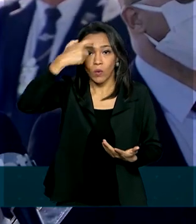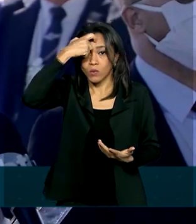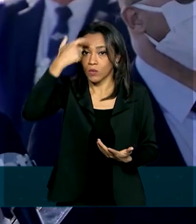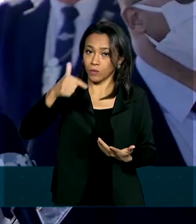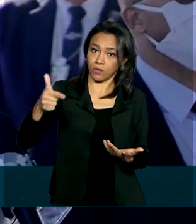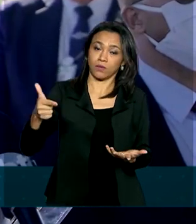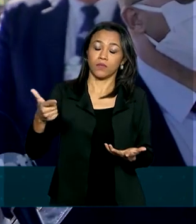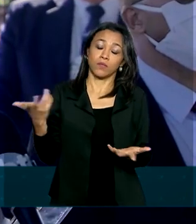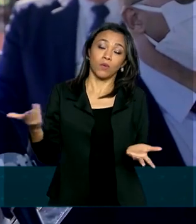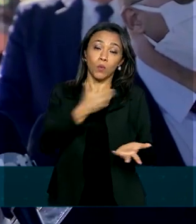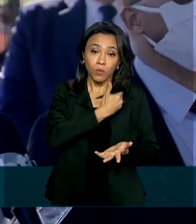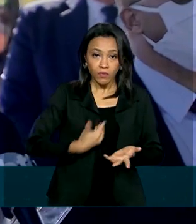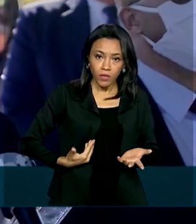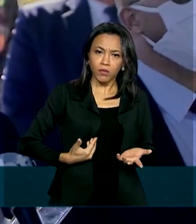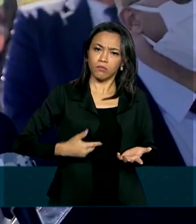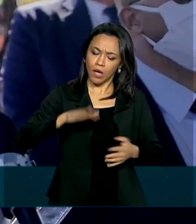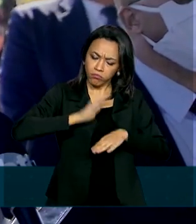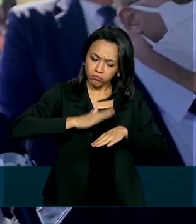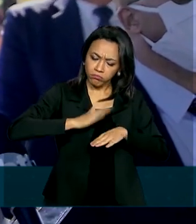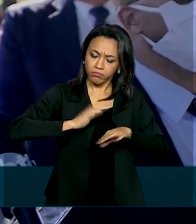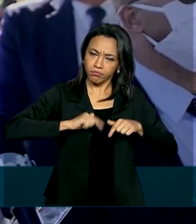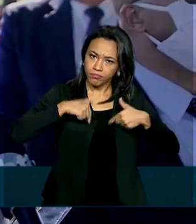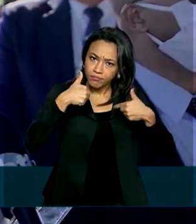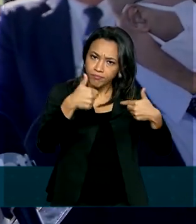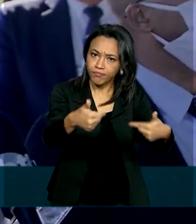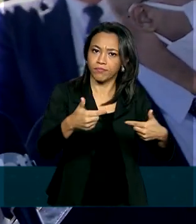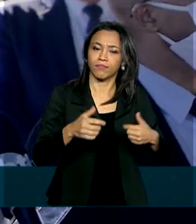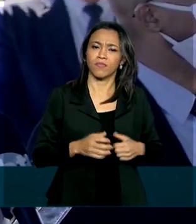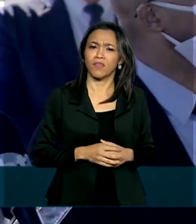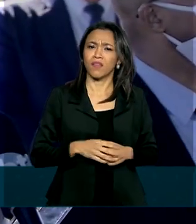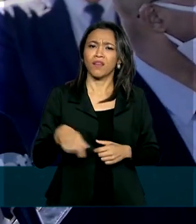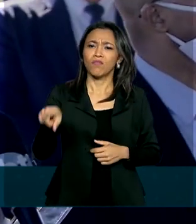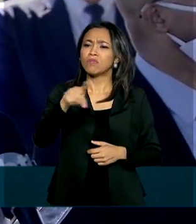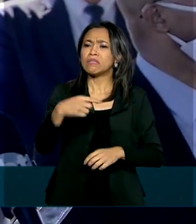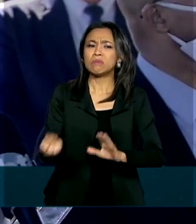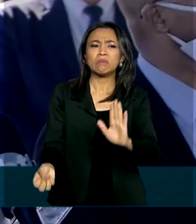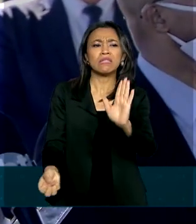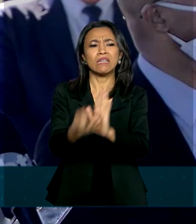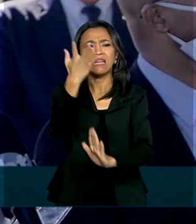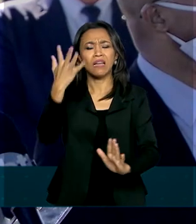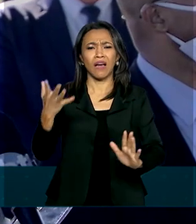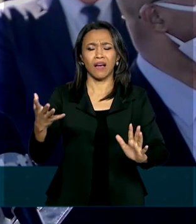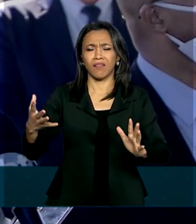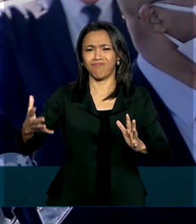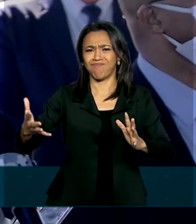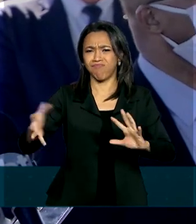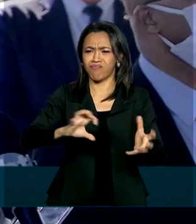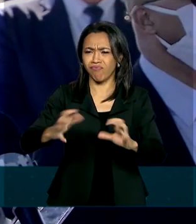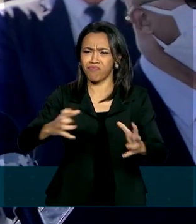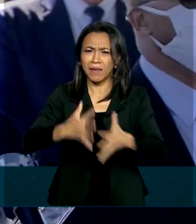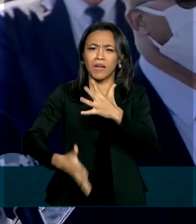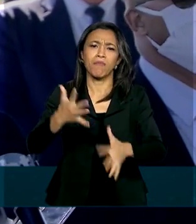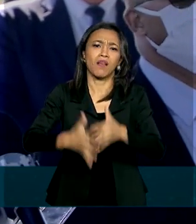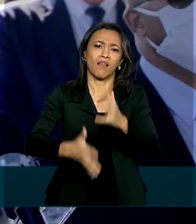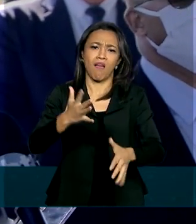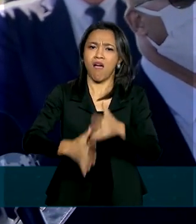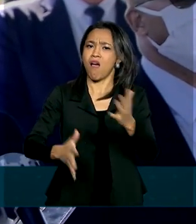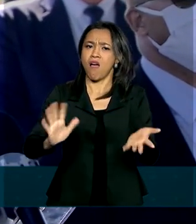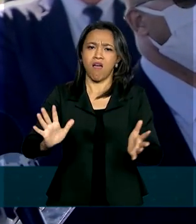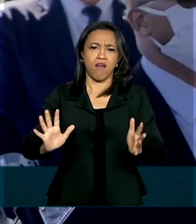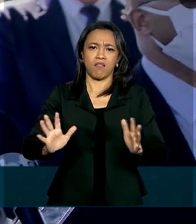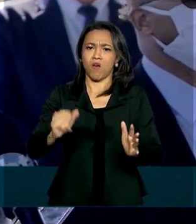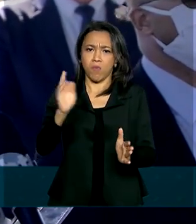governo está fazendo a sua parte. Não crie nova crise para atrapalhar o Brasil, porque a